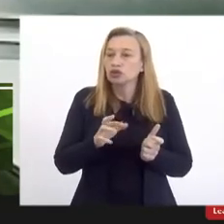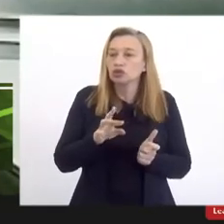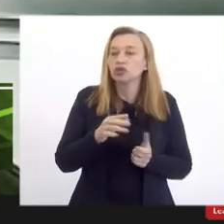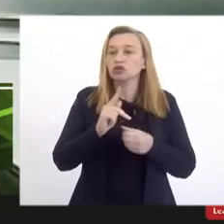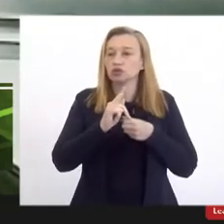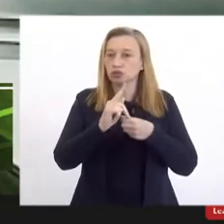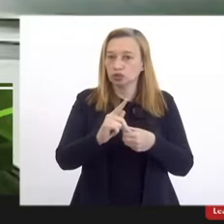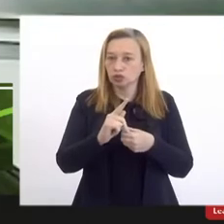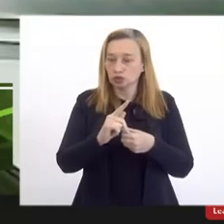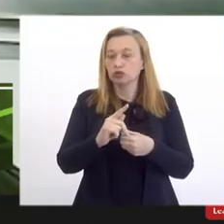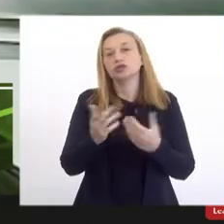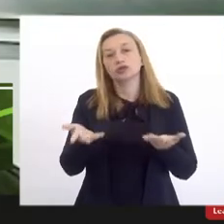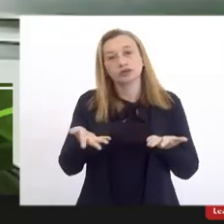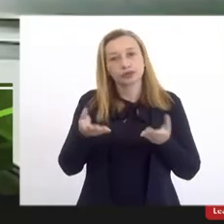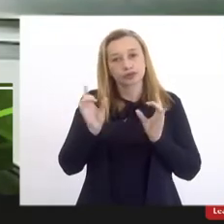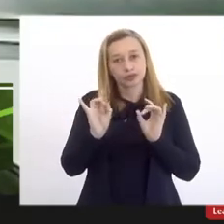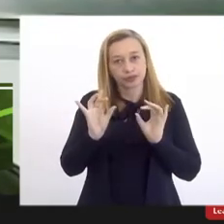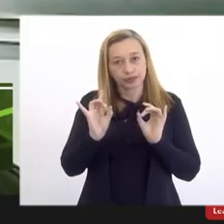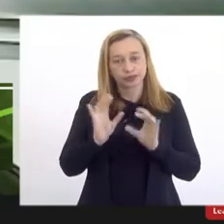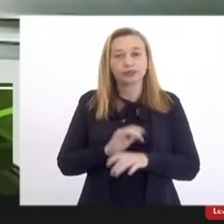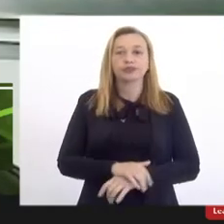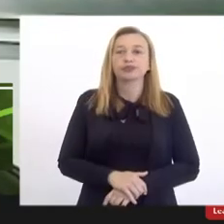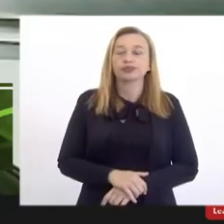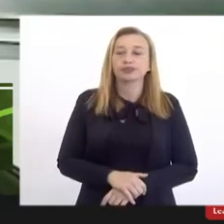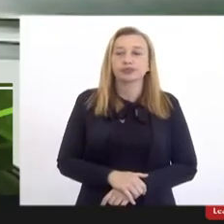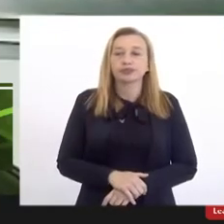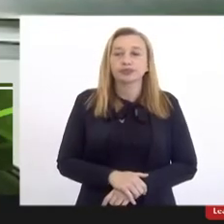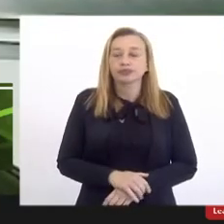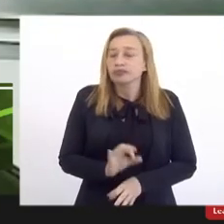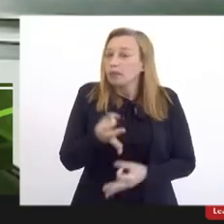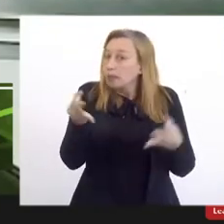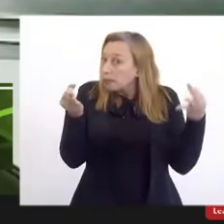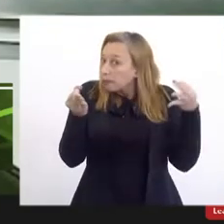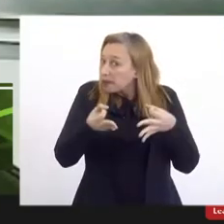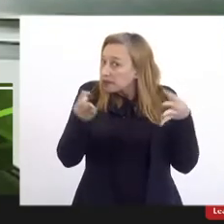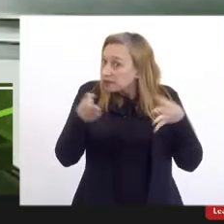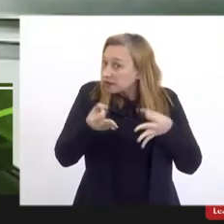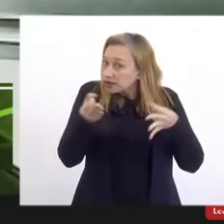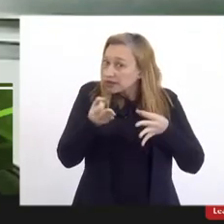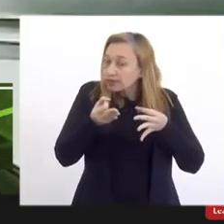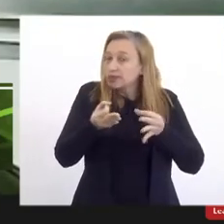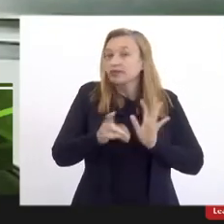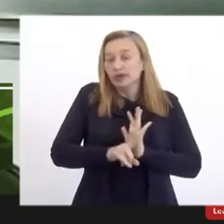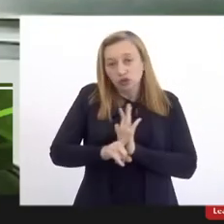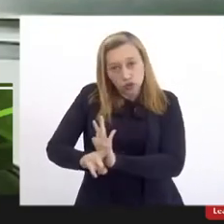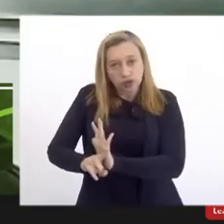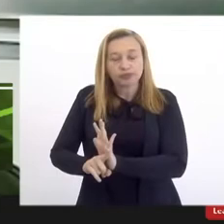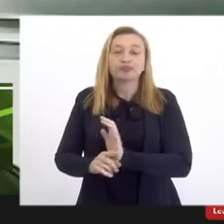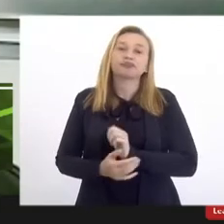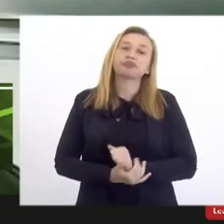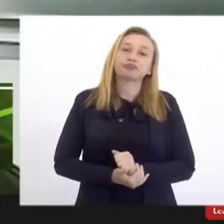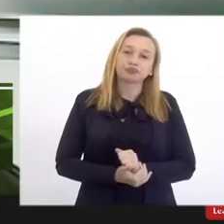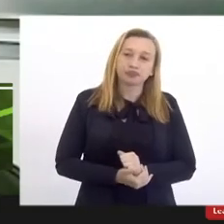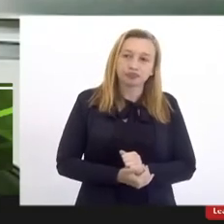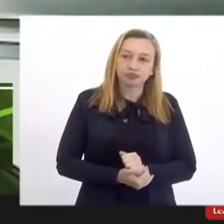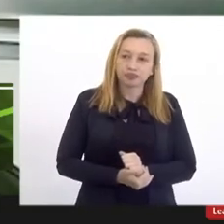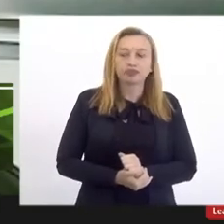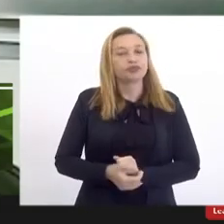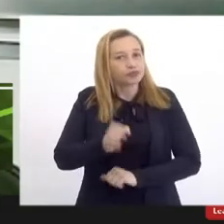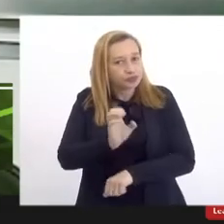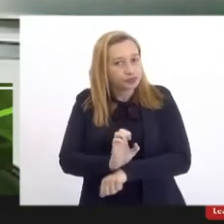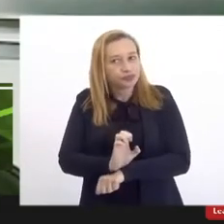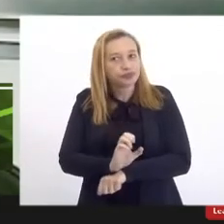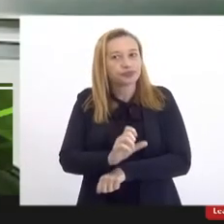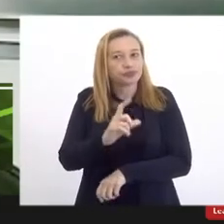participações especiais, dava perfeitamente para que o Estado